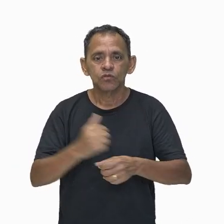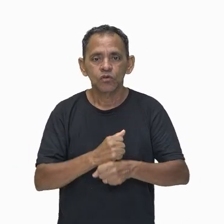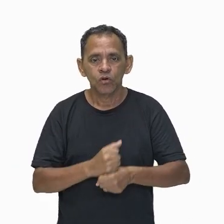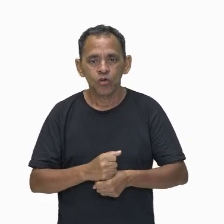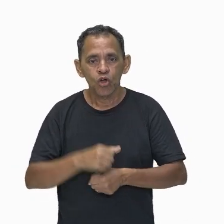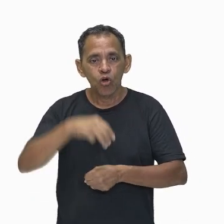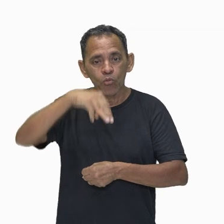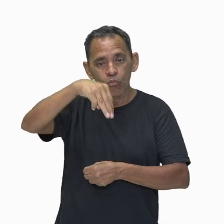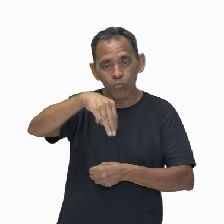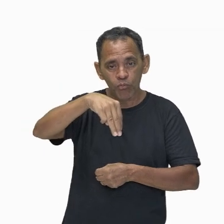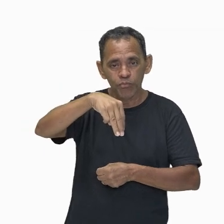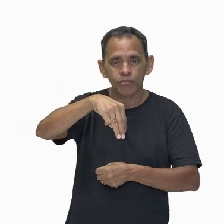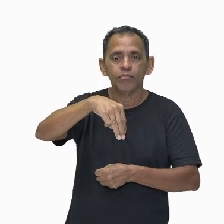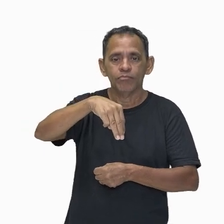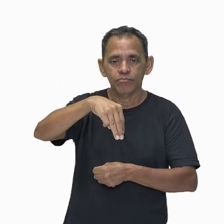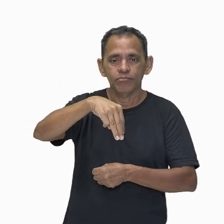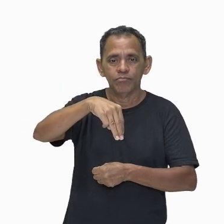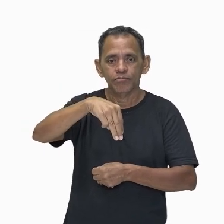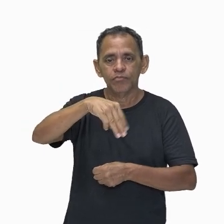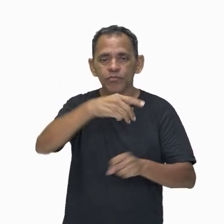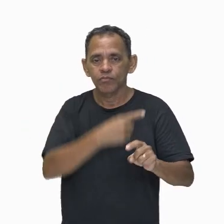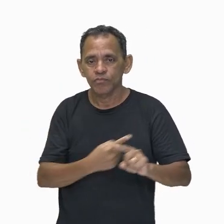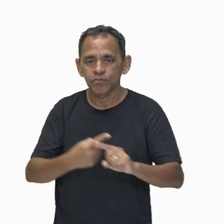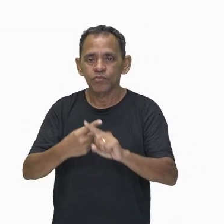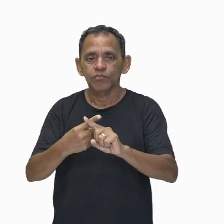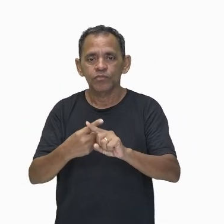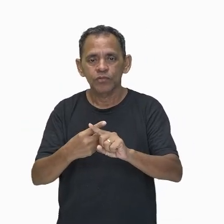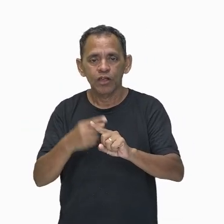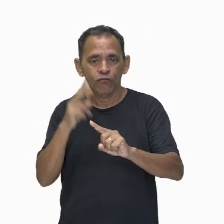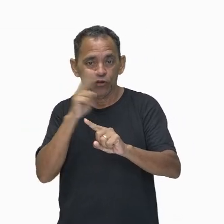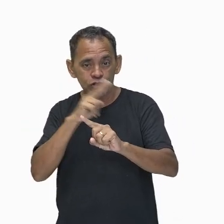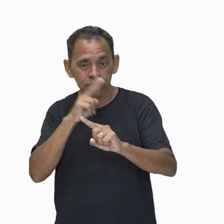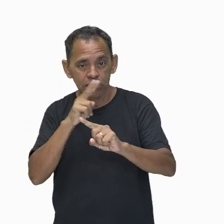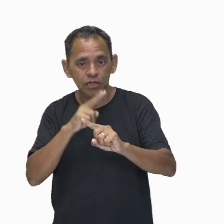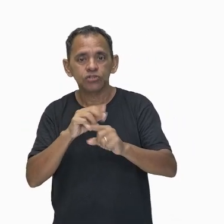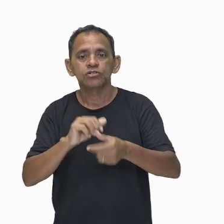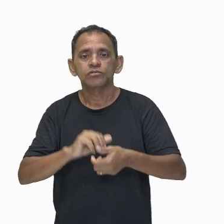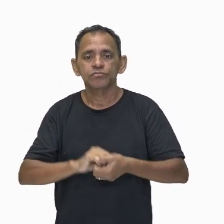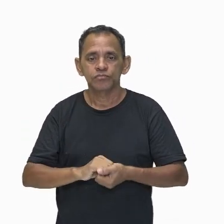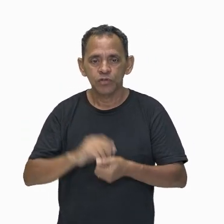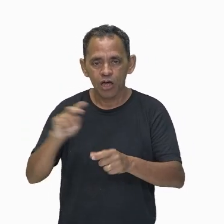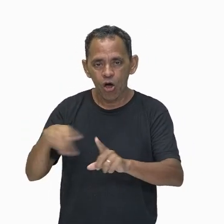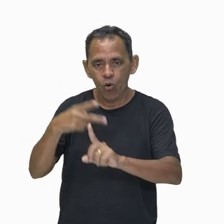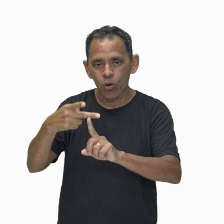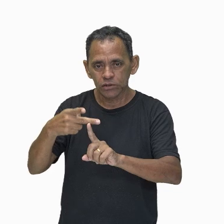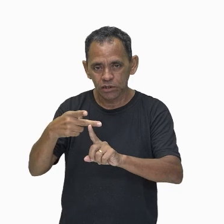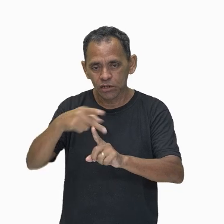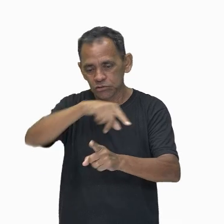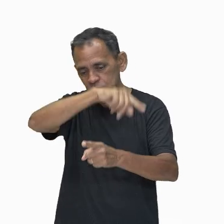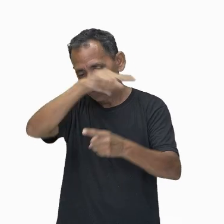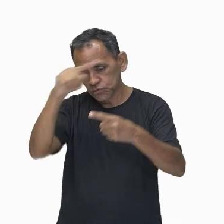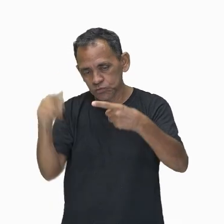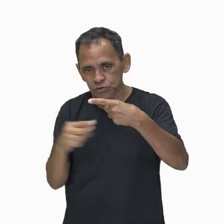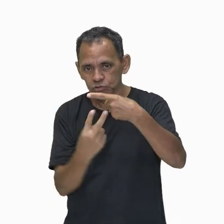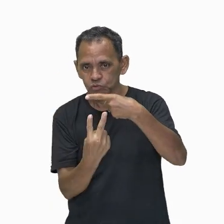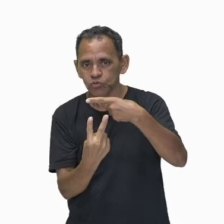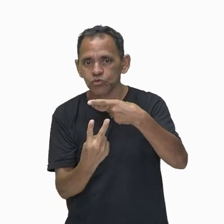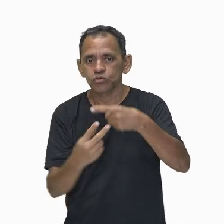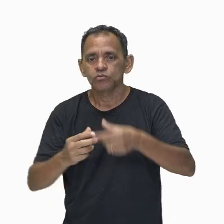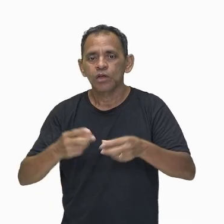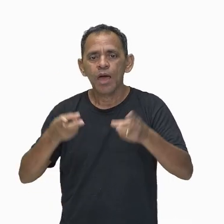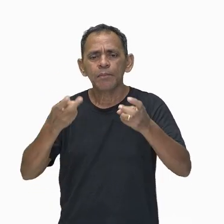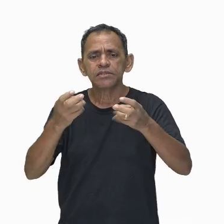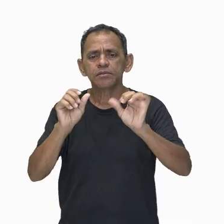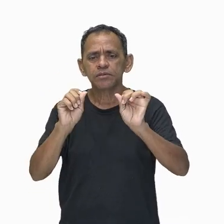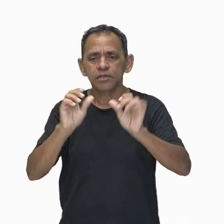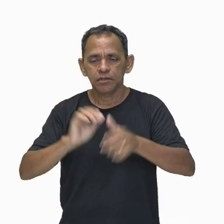tá? M é a massa aí do corpo que eu estou querendo calcular. E V é a velocidade, tá gente? Então, perceba uma